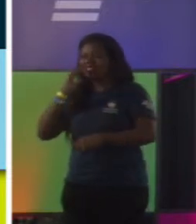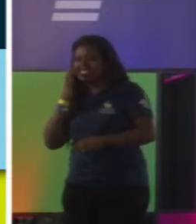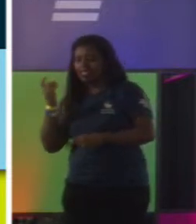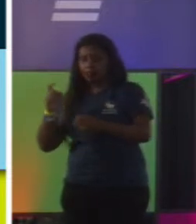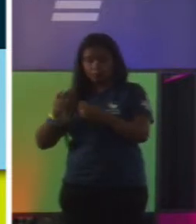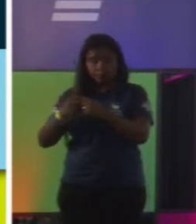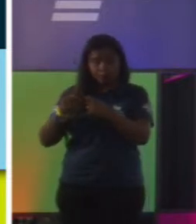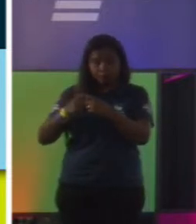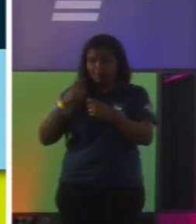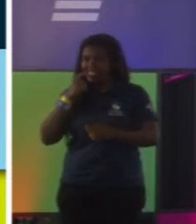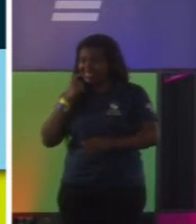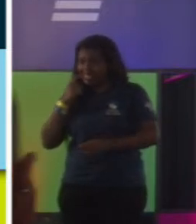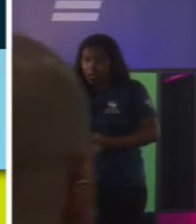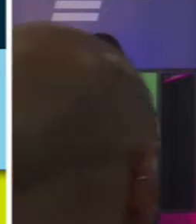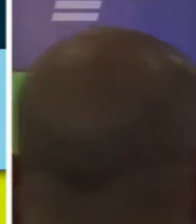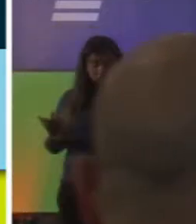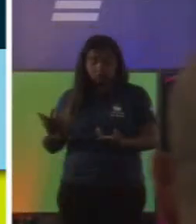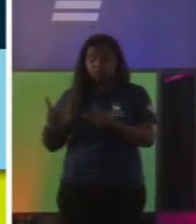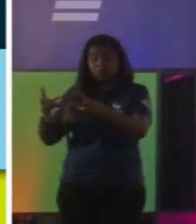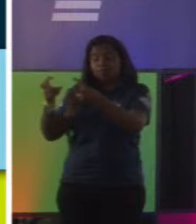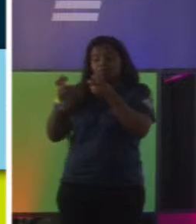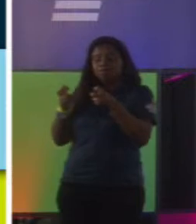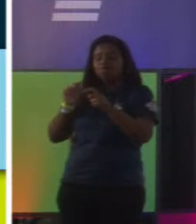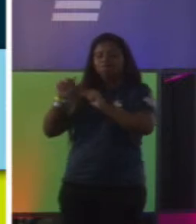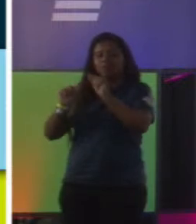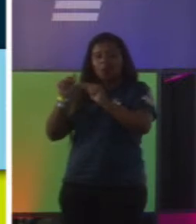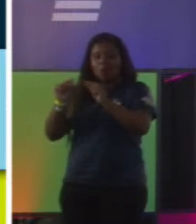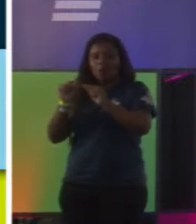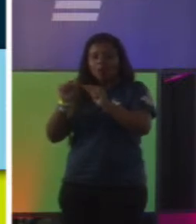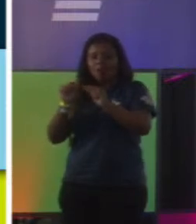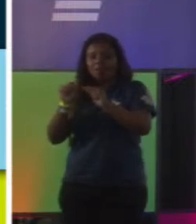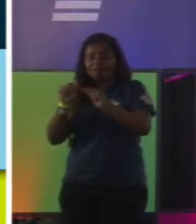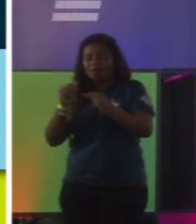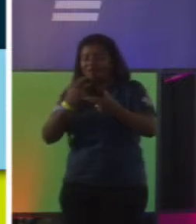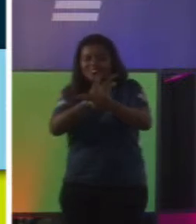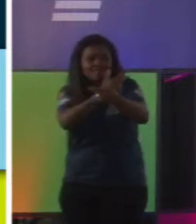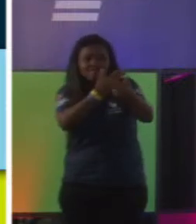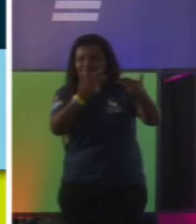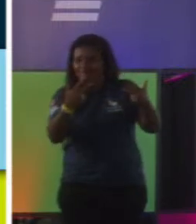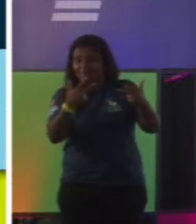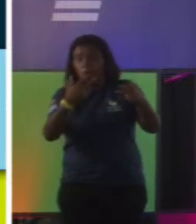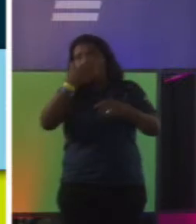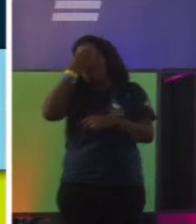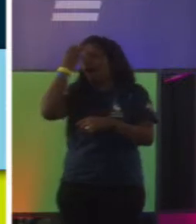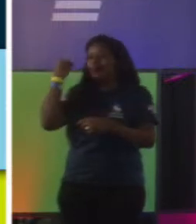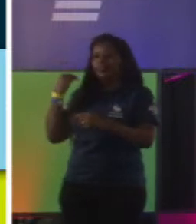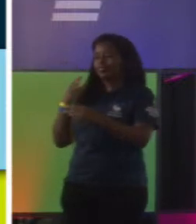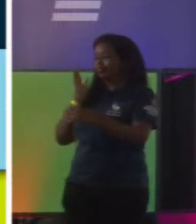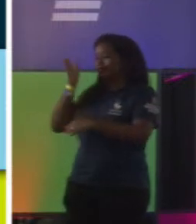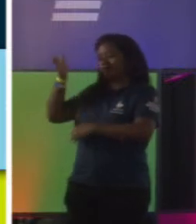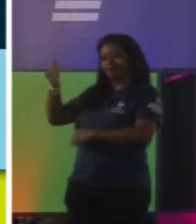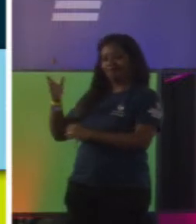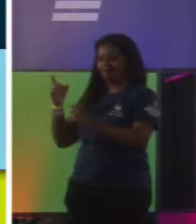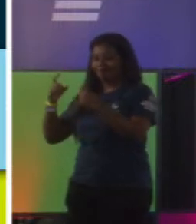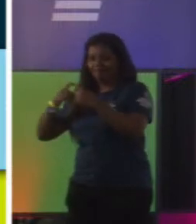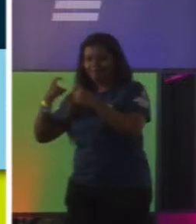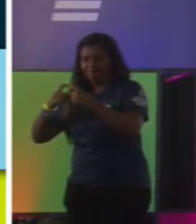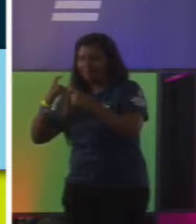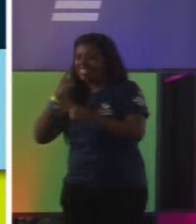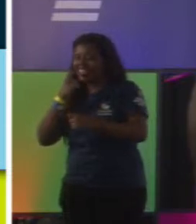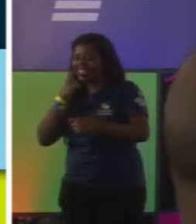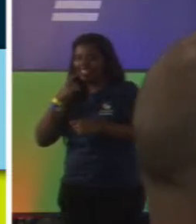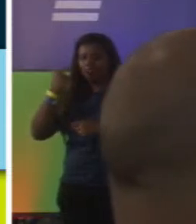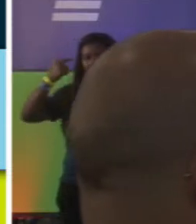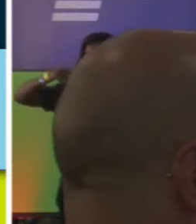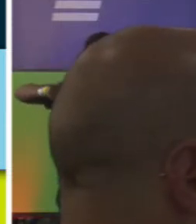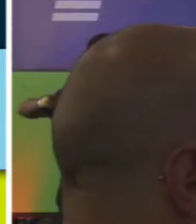estavam conversando? Conversando com clientes, eles perceberam que muita gente esquece de ir para o retorno do dentista. Por quê? É marcado daqui a um tempo e você deixa